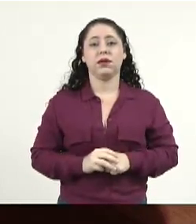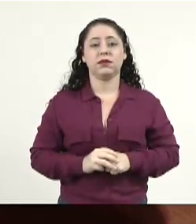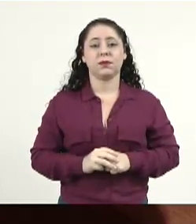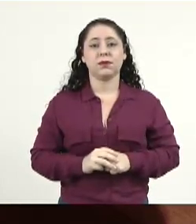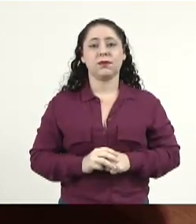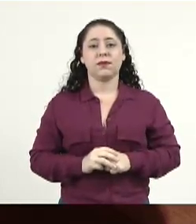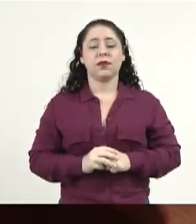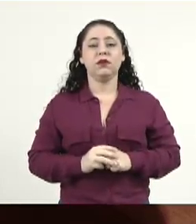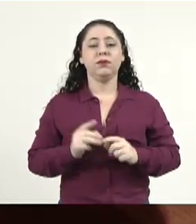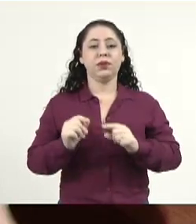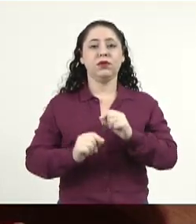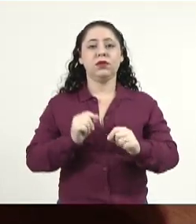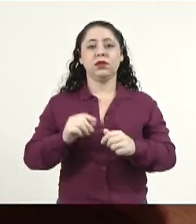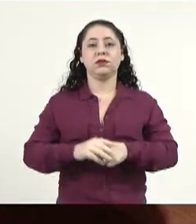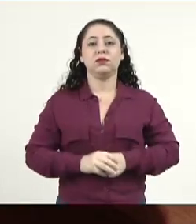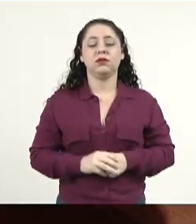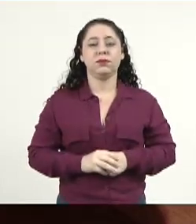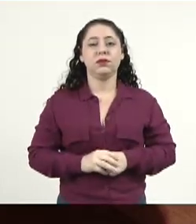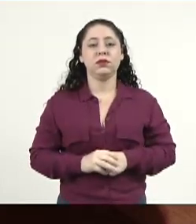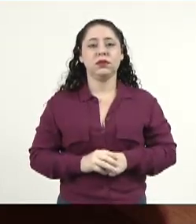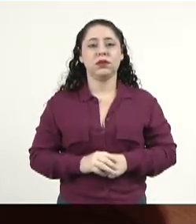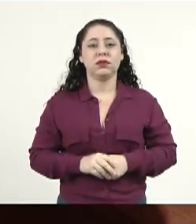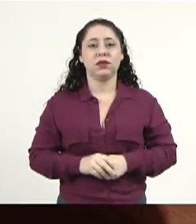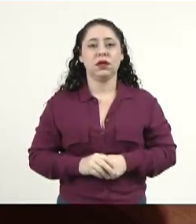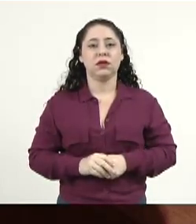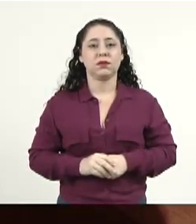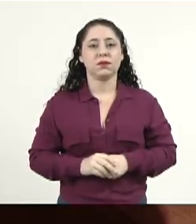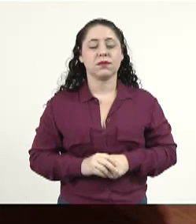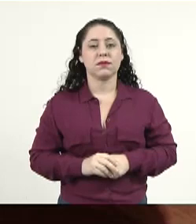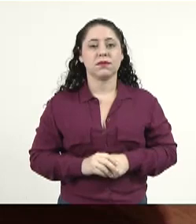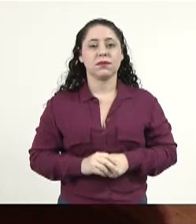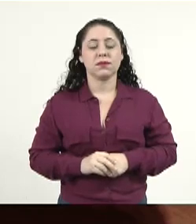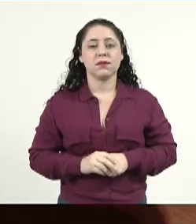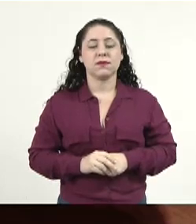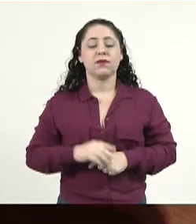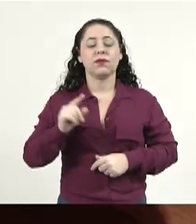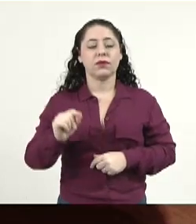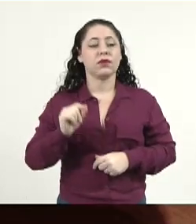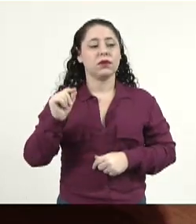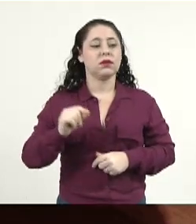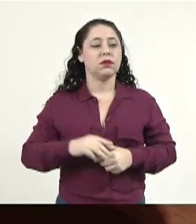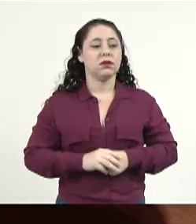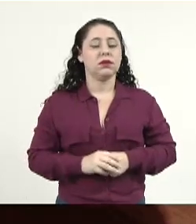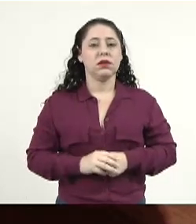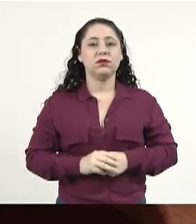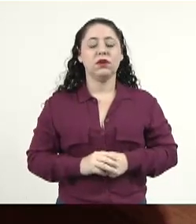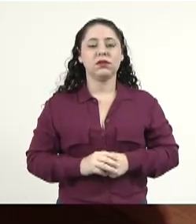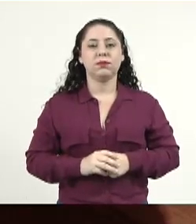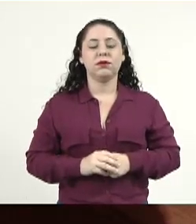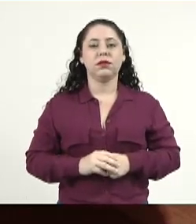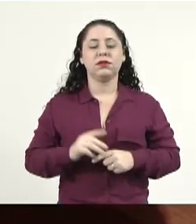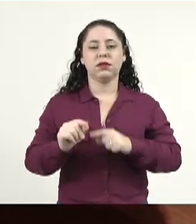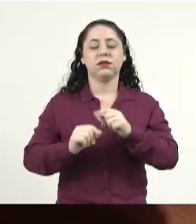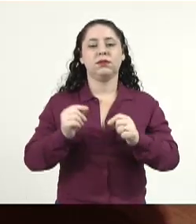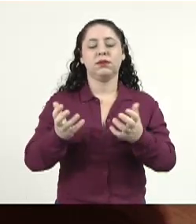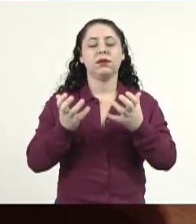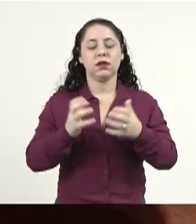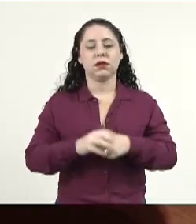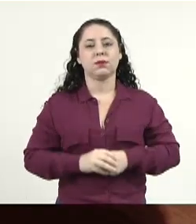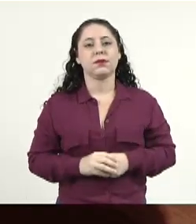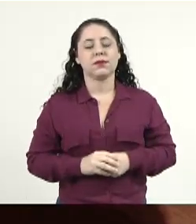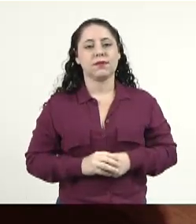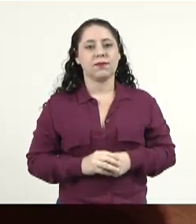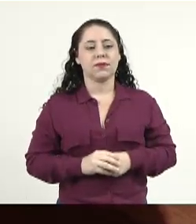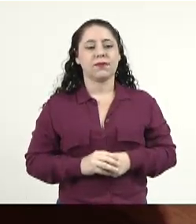de primeiro mundo, tem que investir na educação. E eu achei muito estranho que nós conversamos, eu e vossa excelência, com o secretário